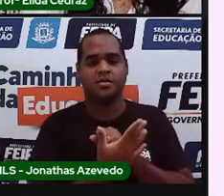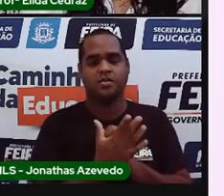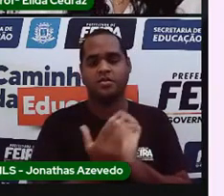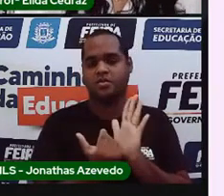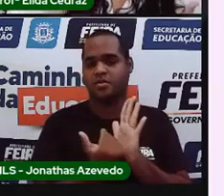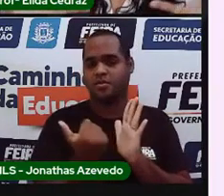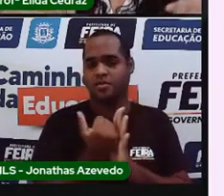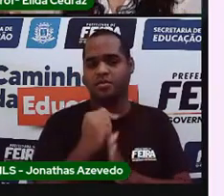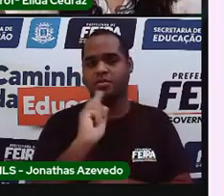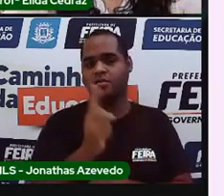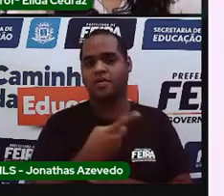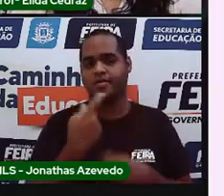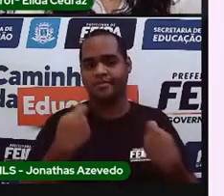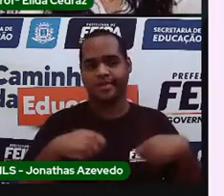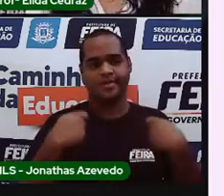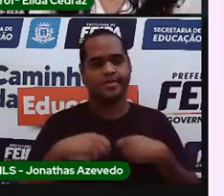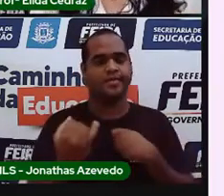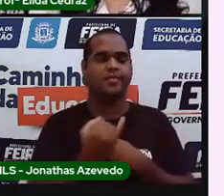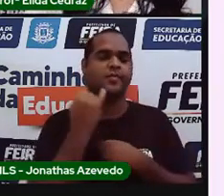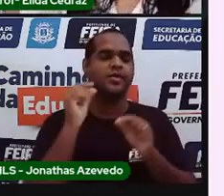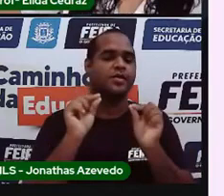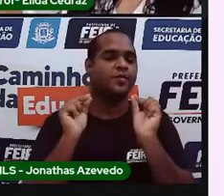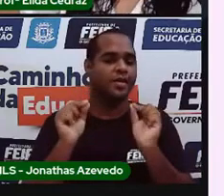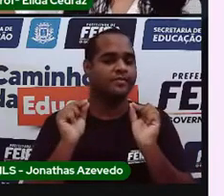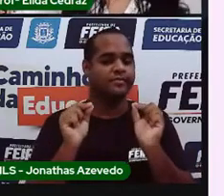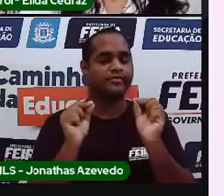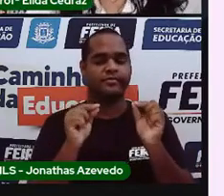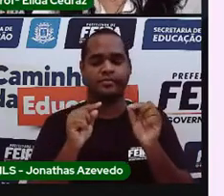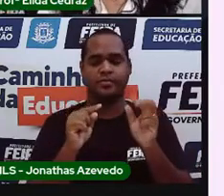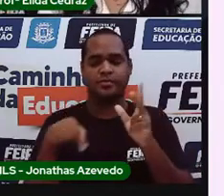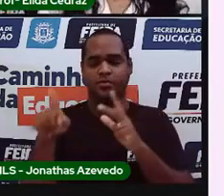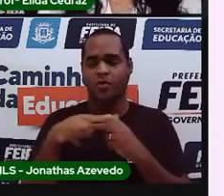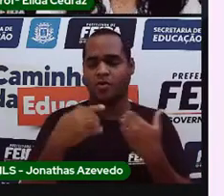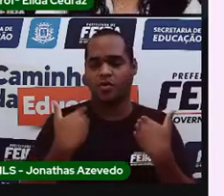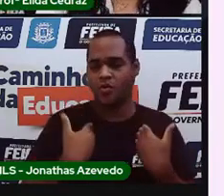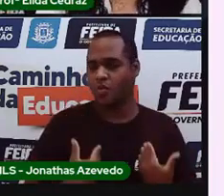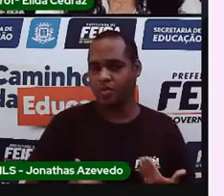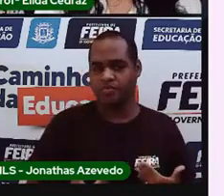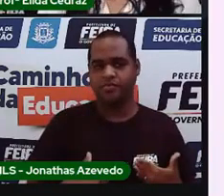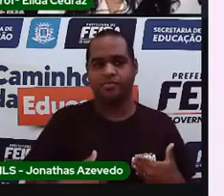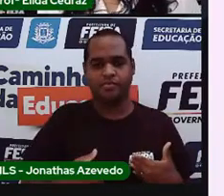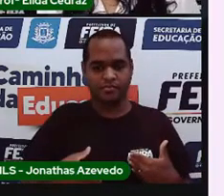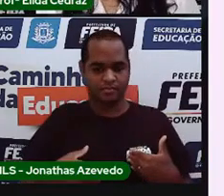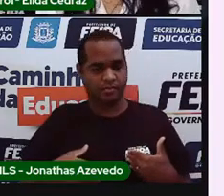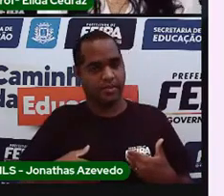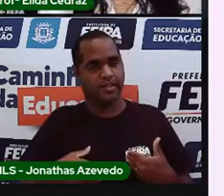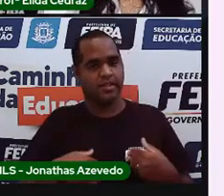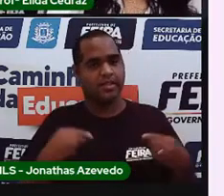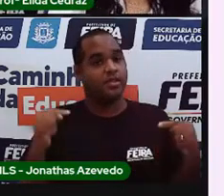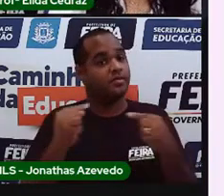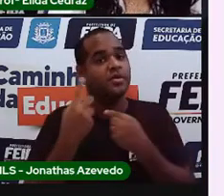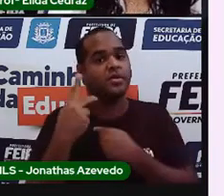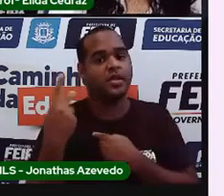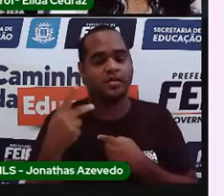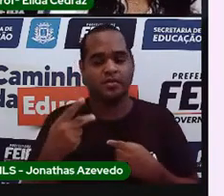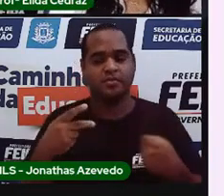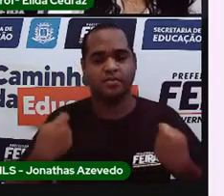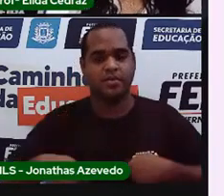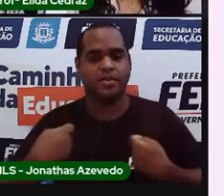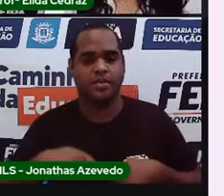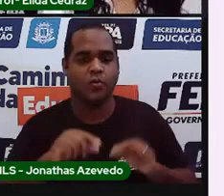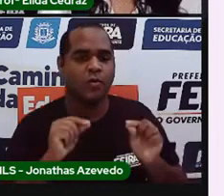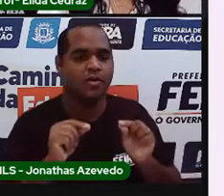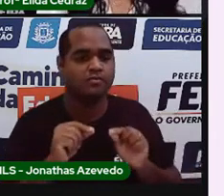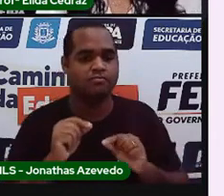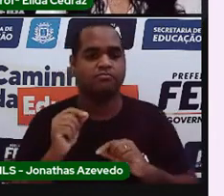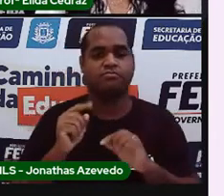precisa fazer alguma coisa para movimentar o corpo, como o menino que você acabou de ouvir